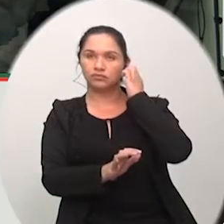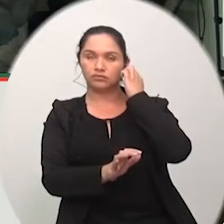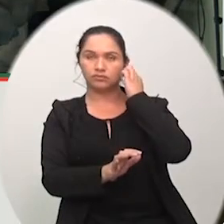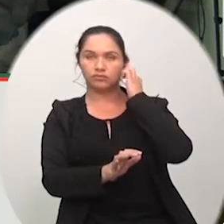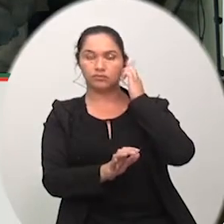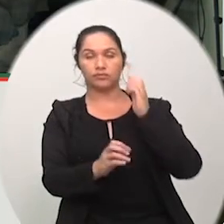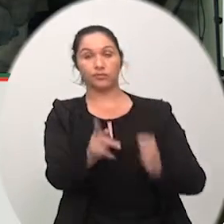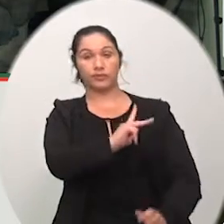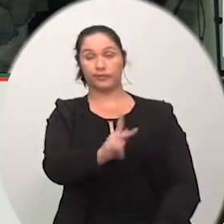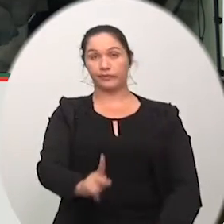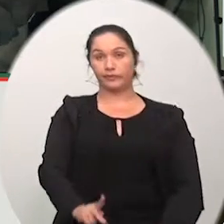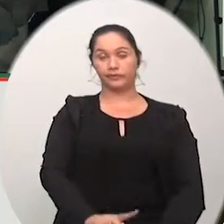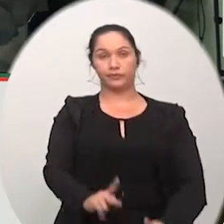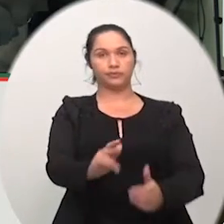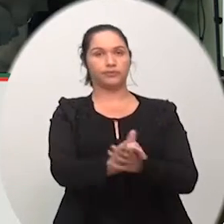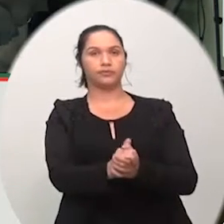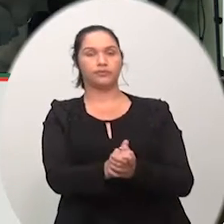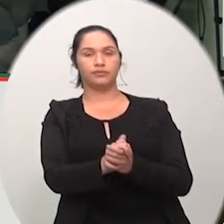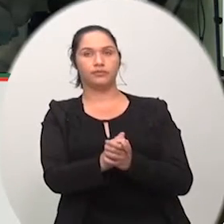senhor presidente